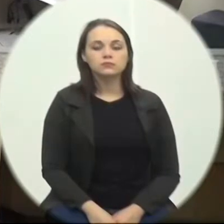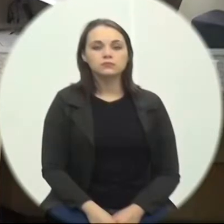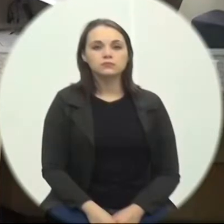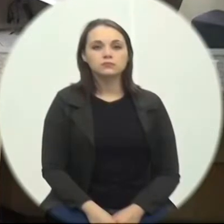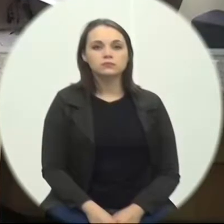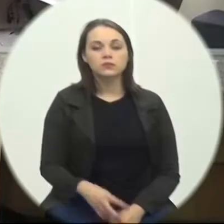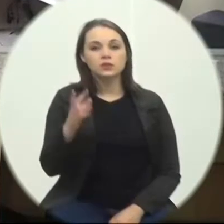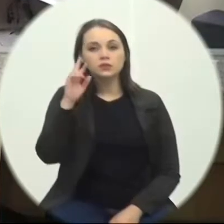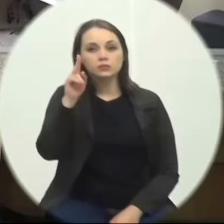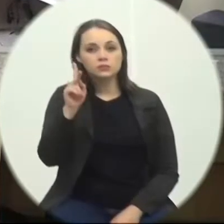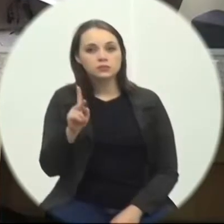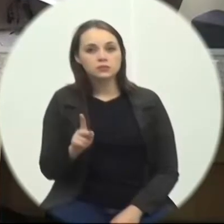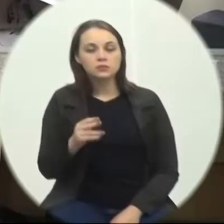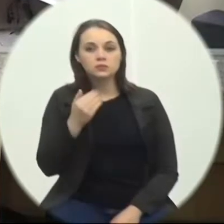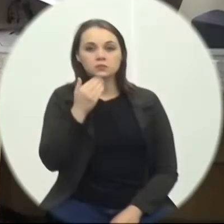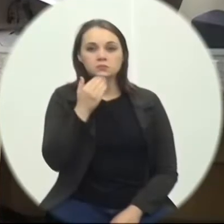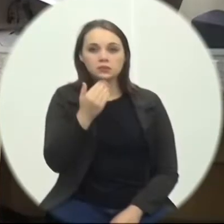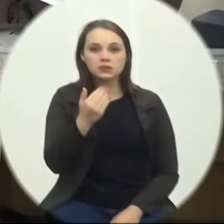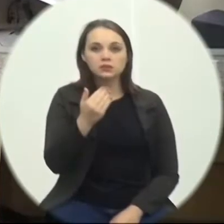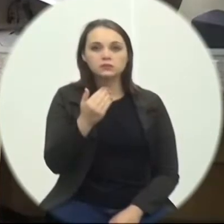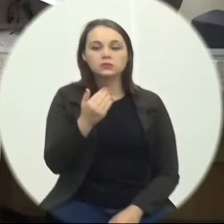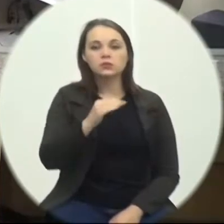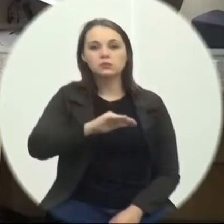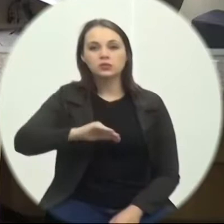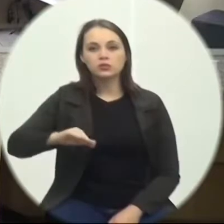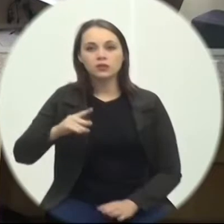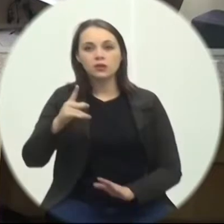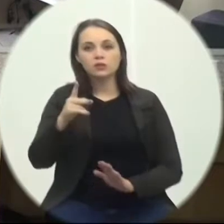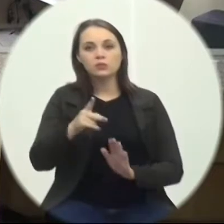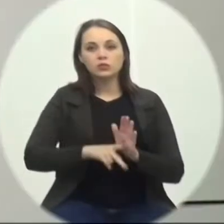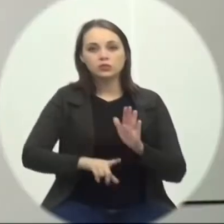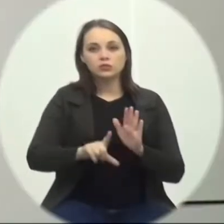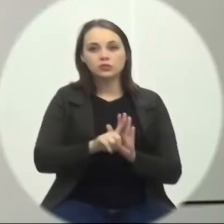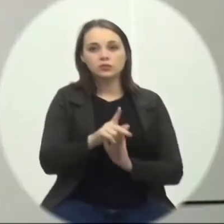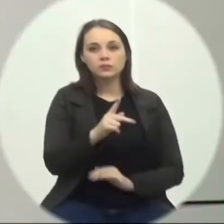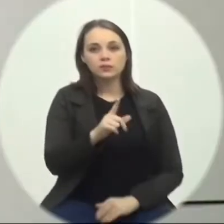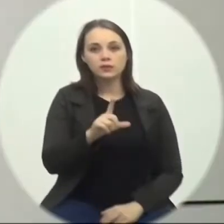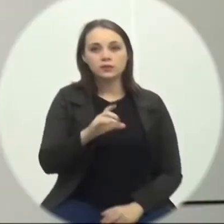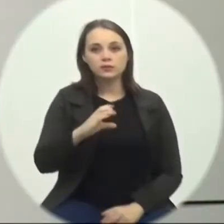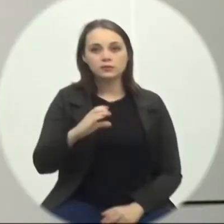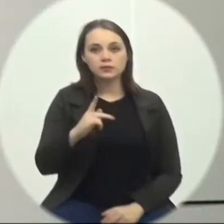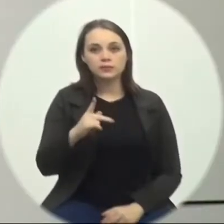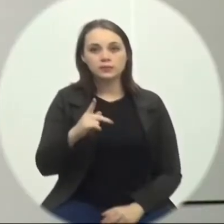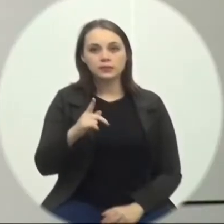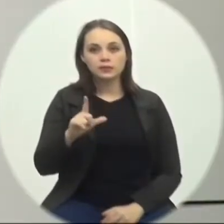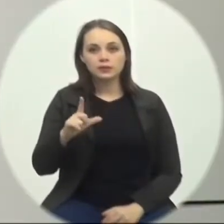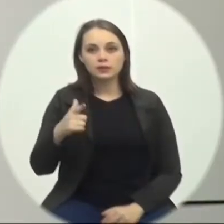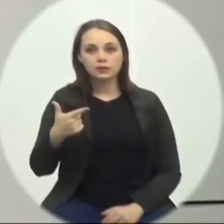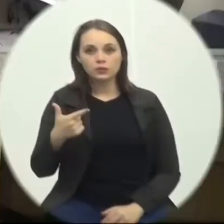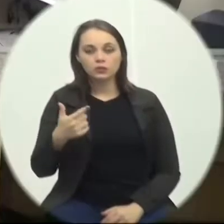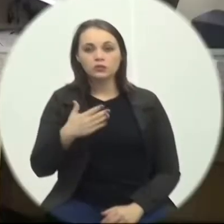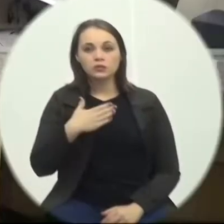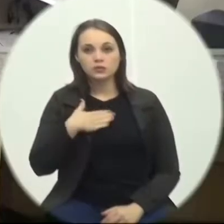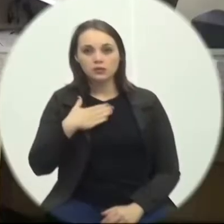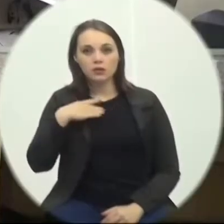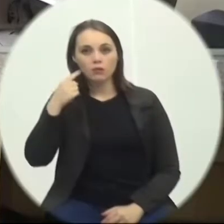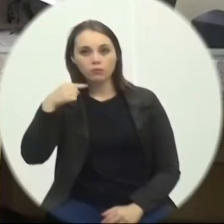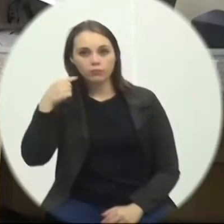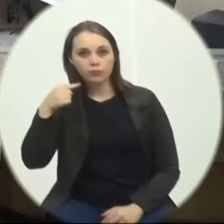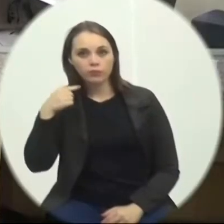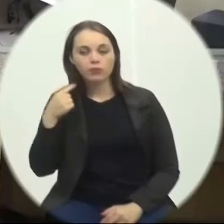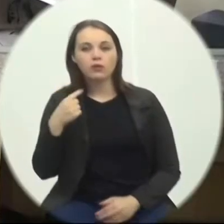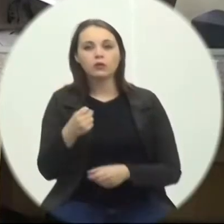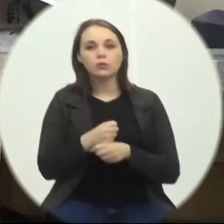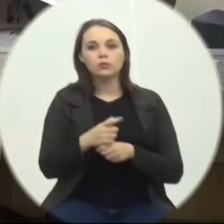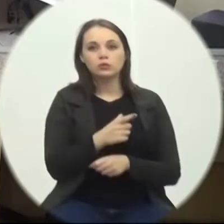Sr. Presidente, eu peço a retirada do PLCPL2 de minha autoria 2021, por favor. Atendido em pleno porque é de